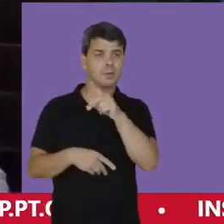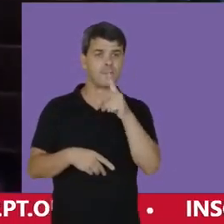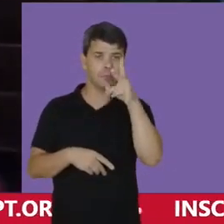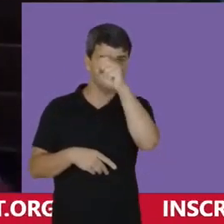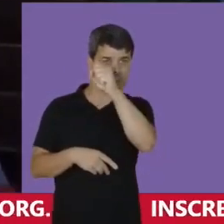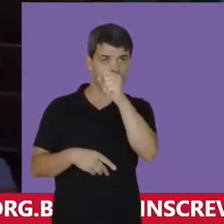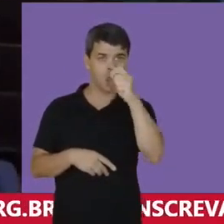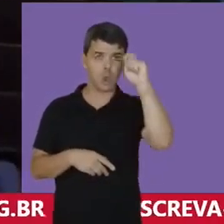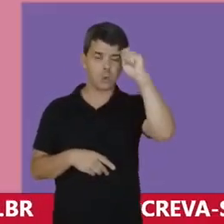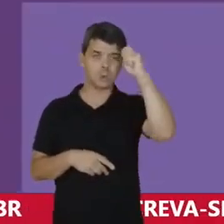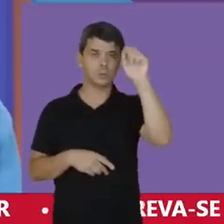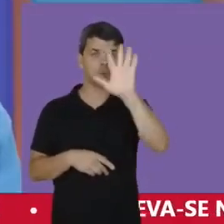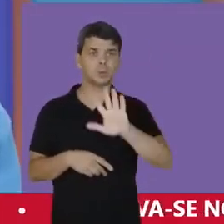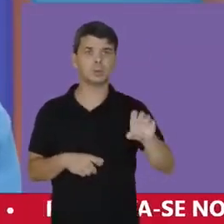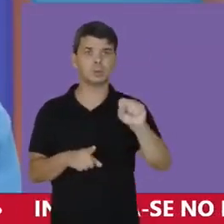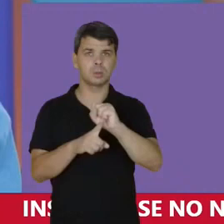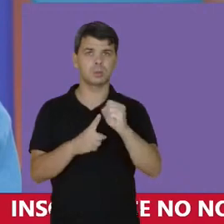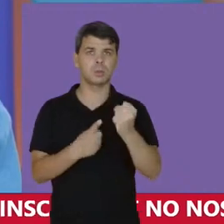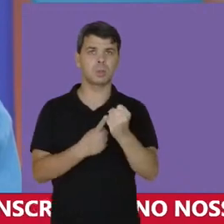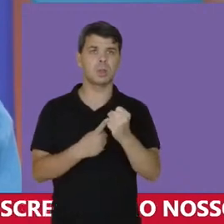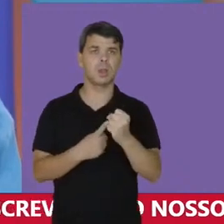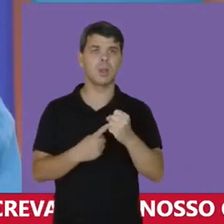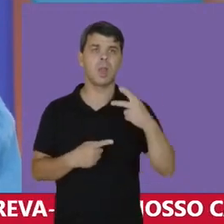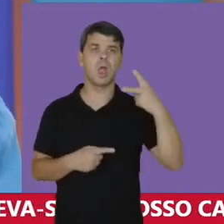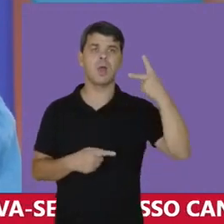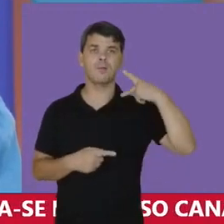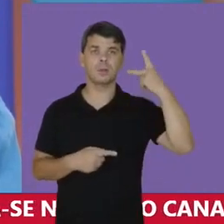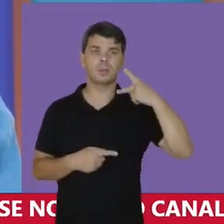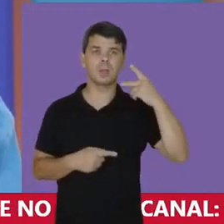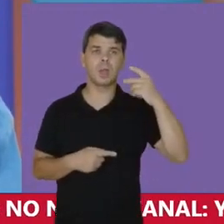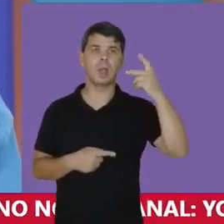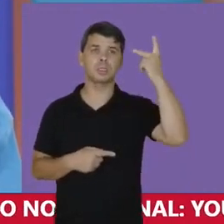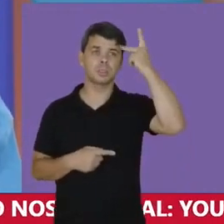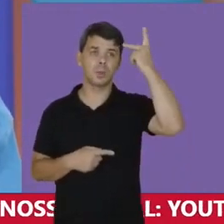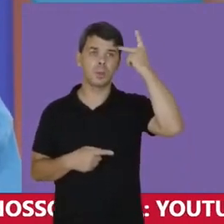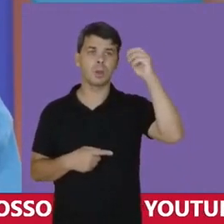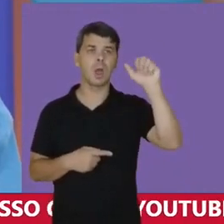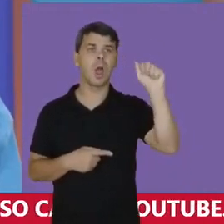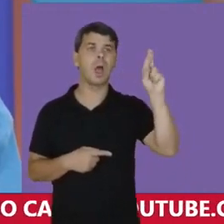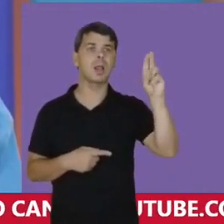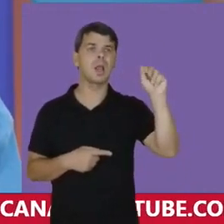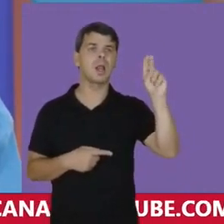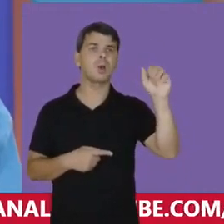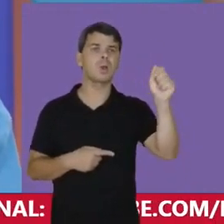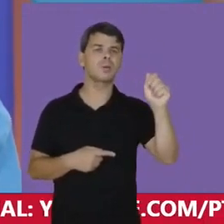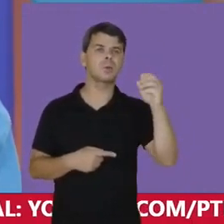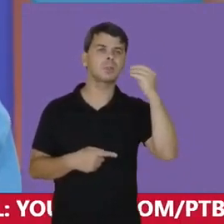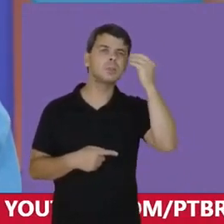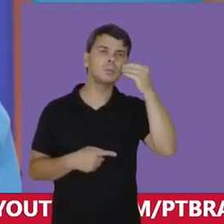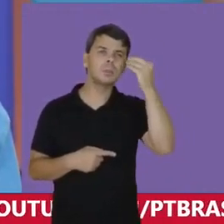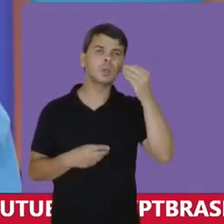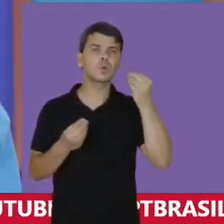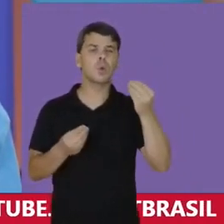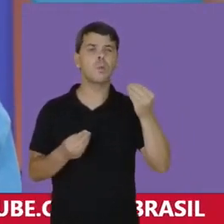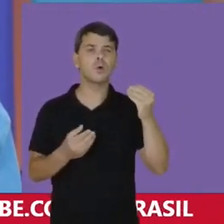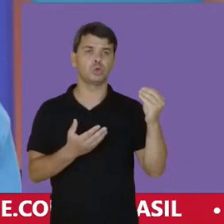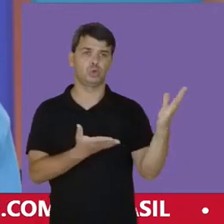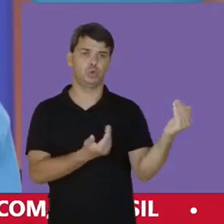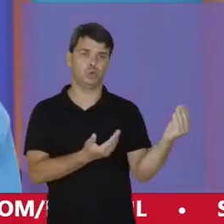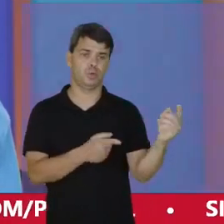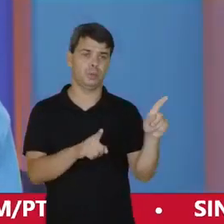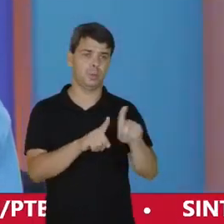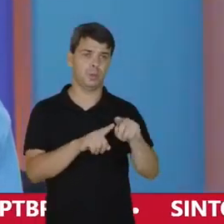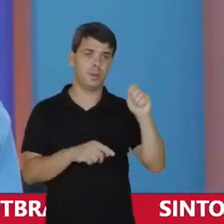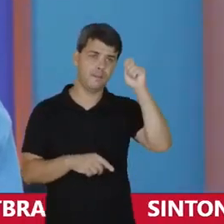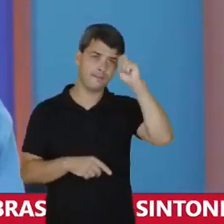mal Para a nossa sociedade A vereadora Do PT de Araraquara Tainara Faria Falou da sua experiência Como mulher jovem E